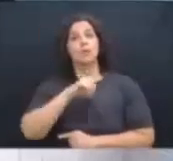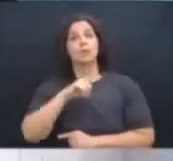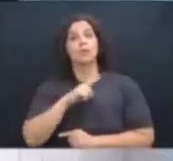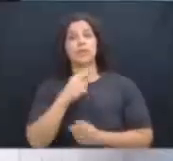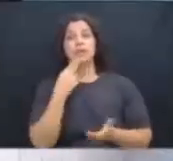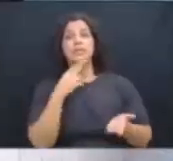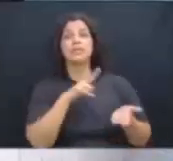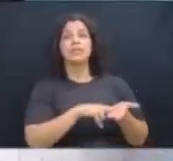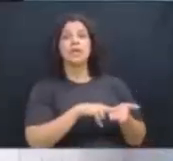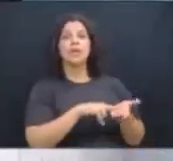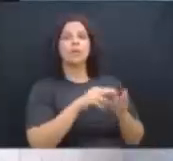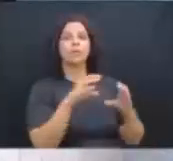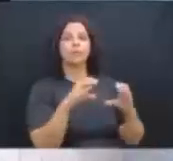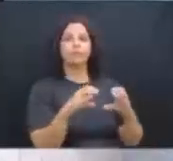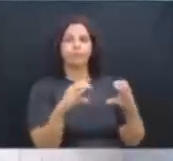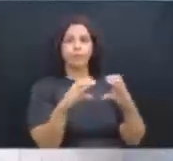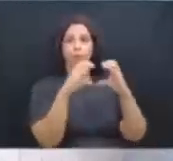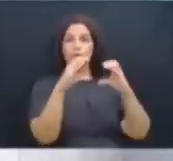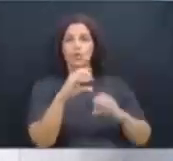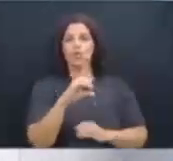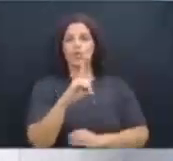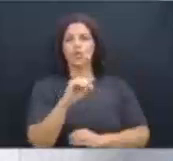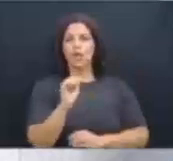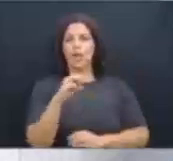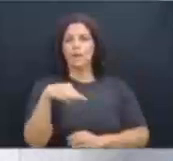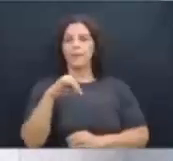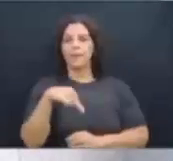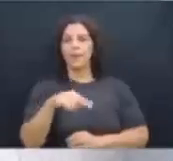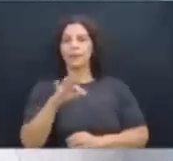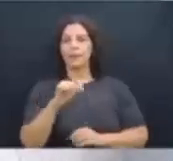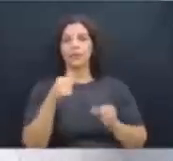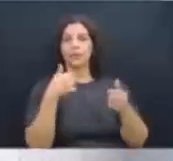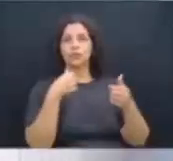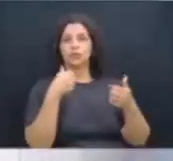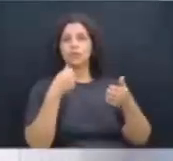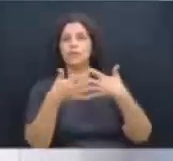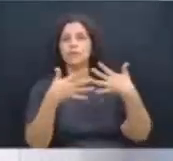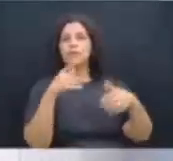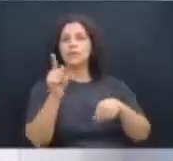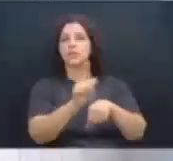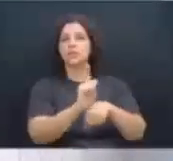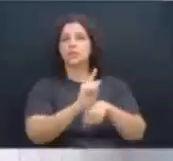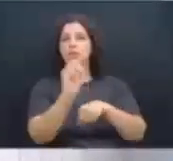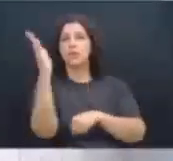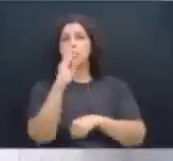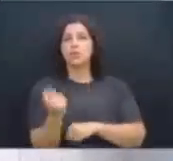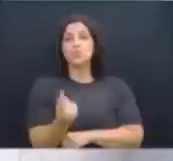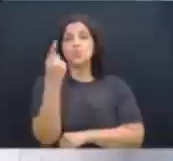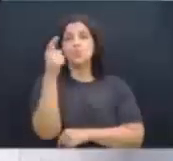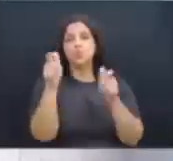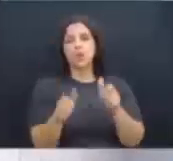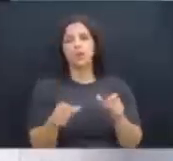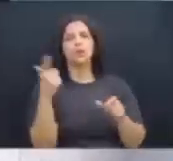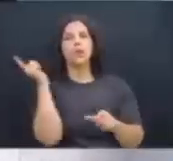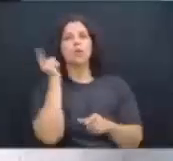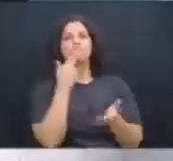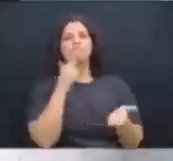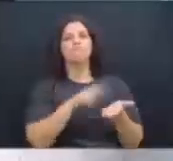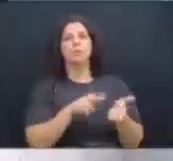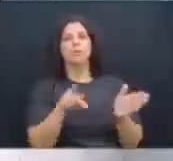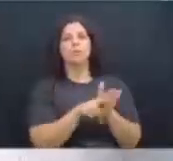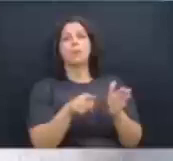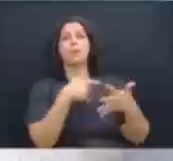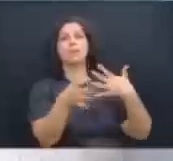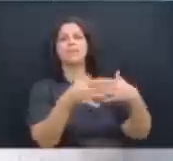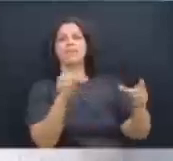selo diamante no Programa de Transparência de Gestão Pública do Brasil Nacional. O único Estado que tem selo diamante em